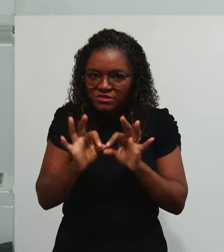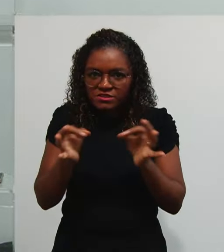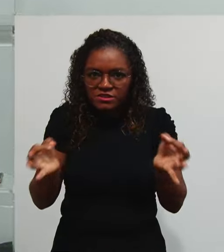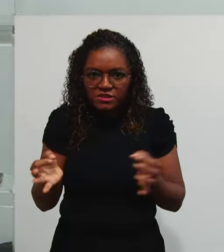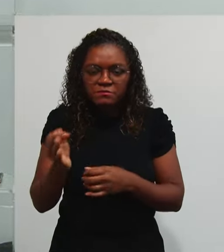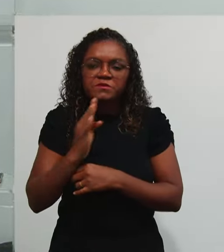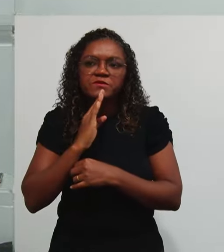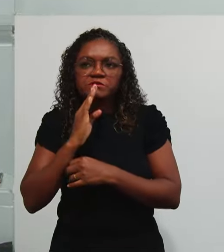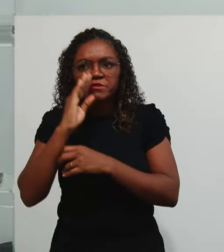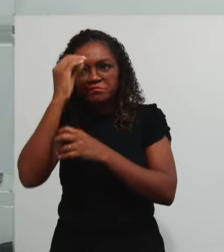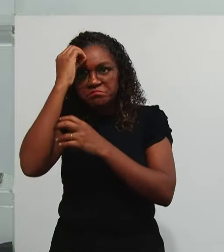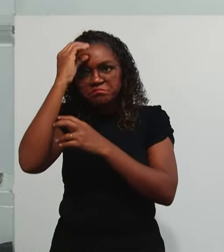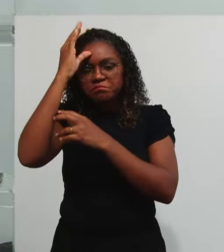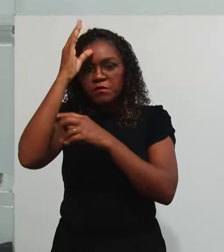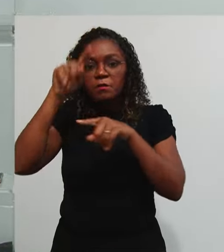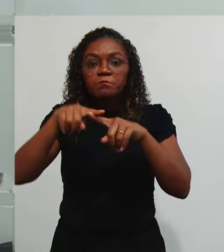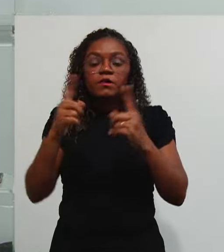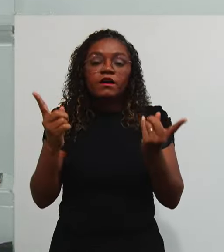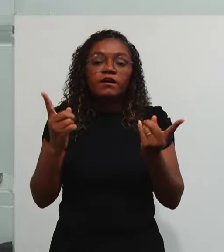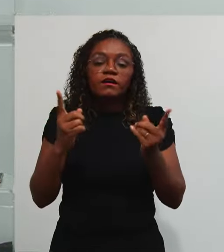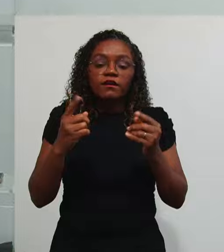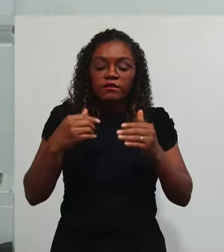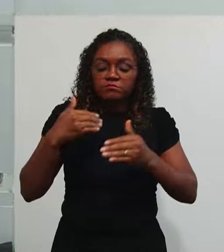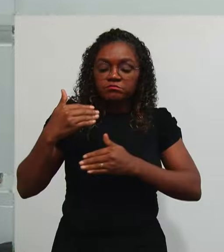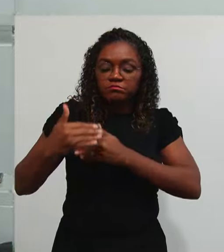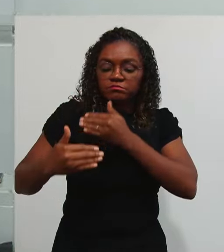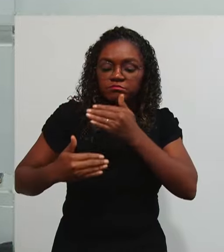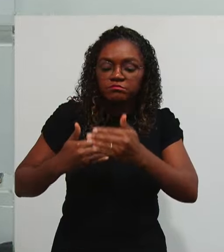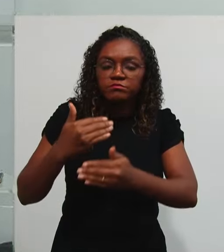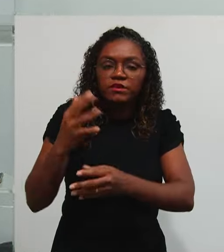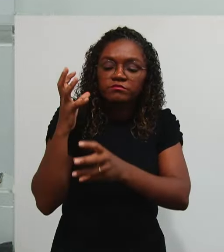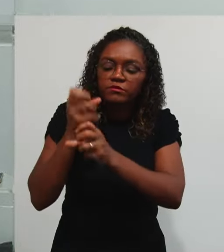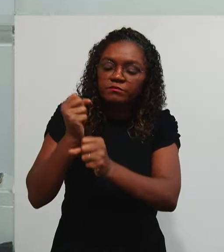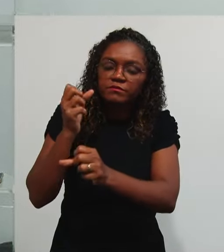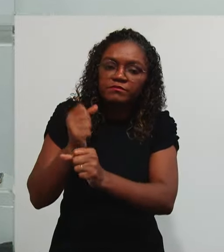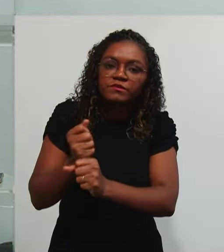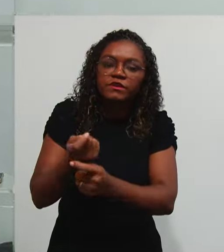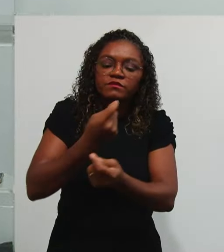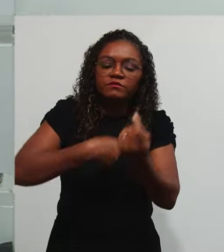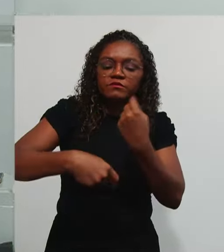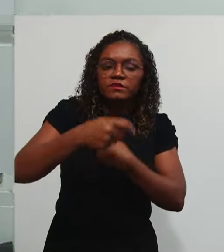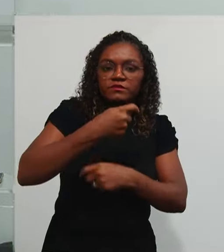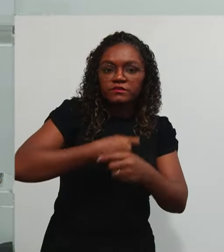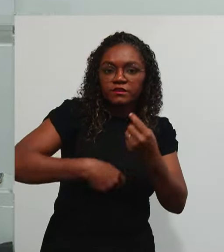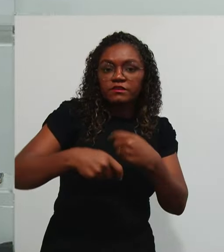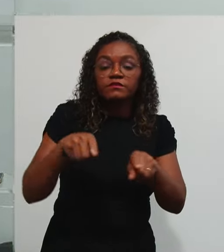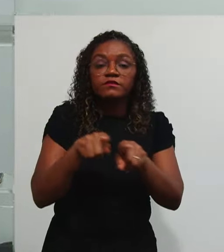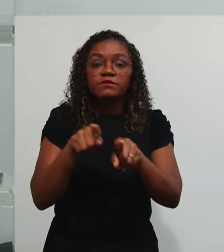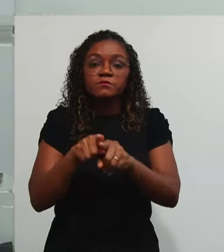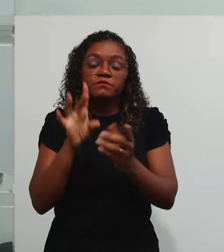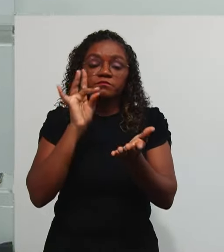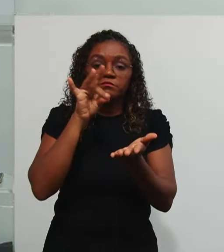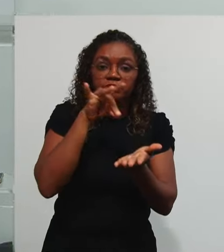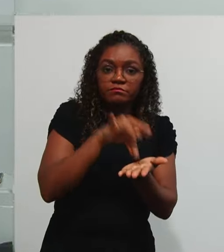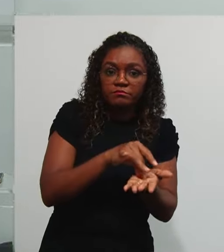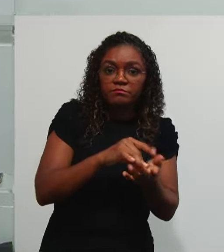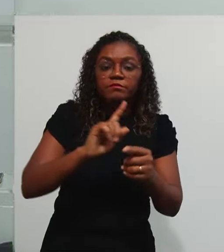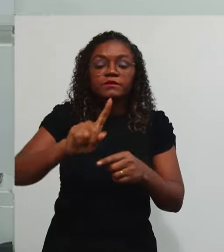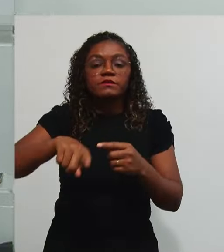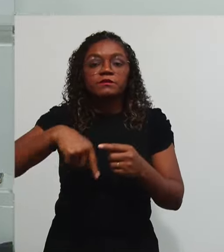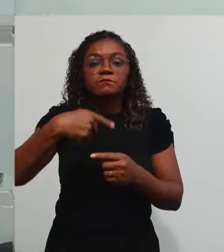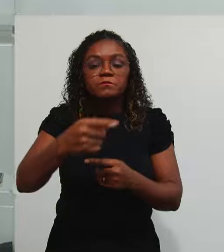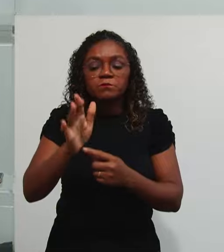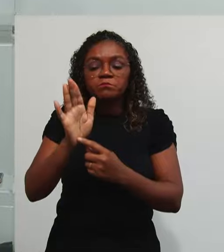Entendermos Os processos Orçamentários Financeiros E operacionais Para poder então Entregar